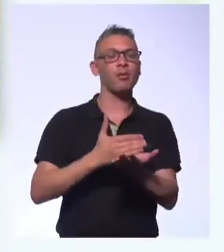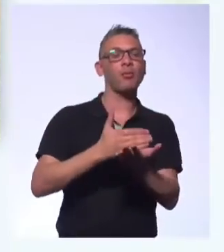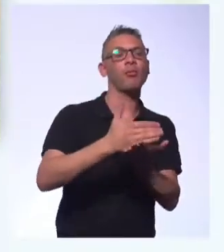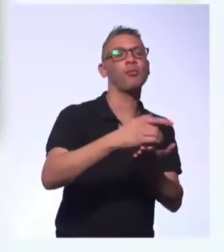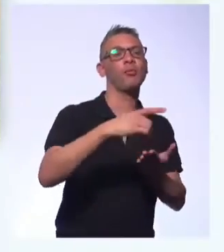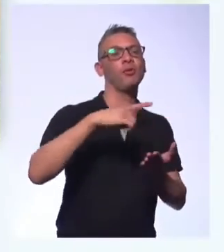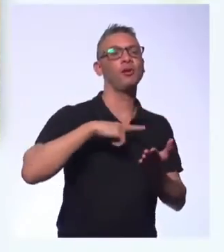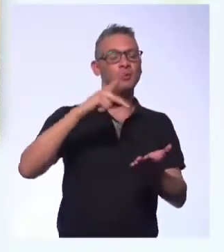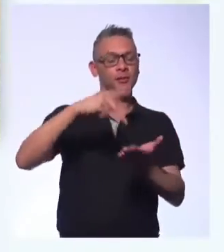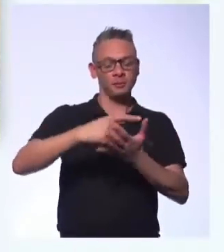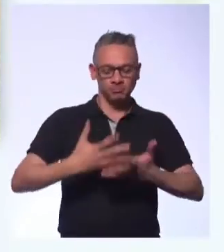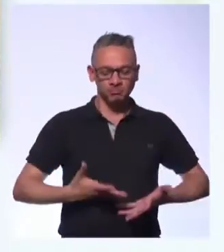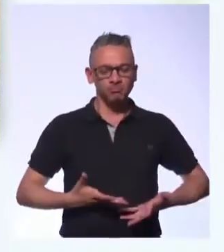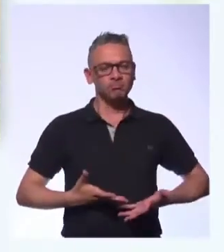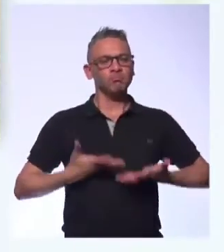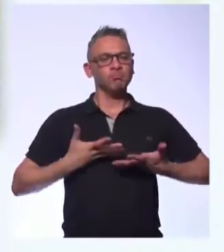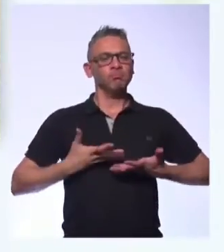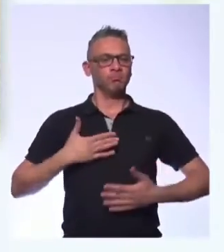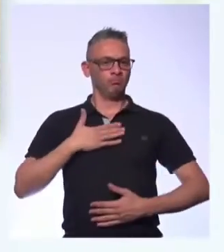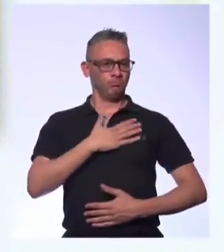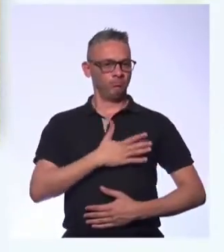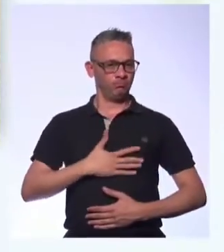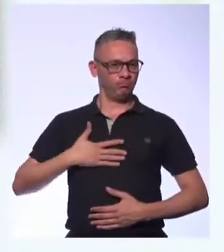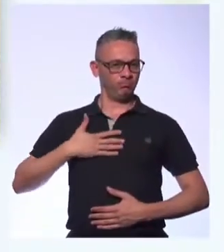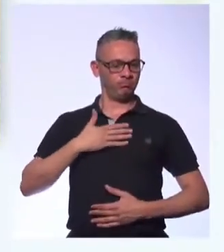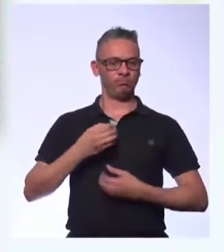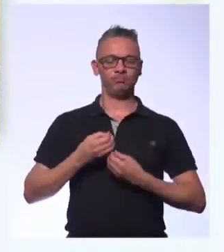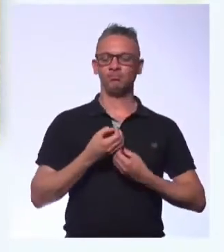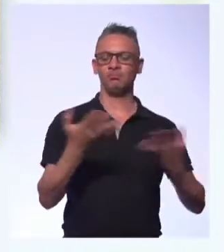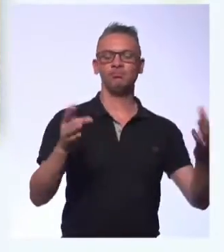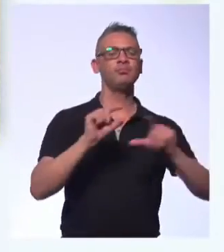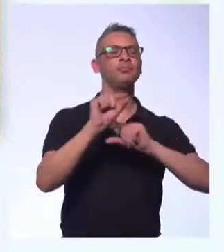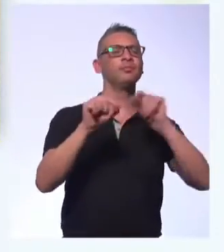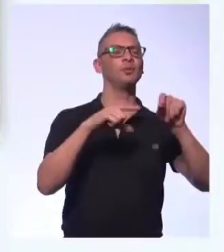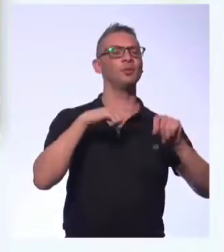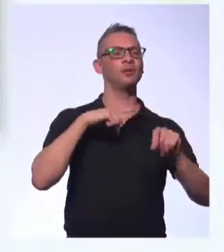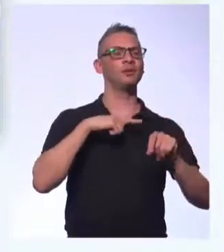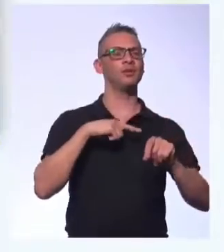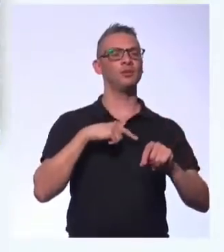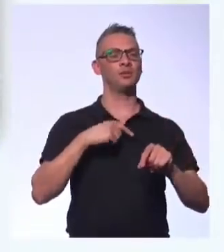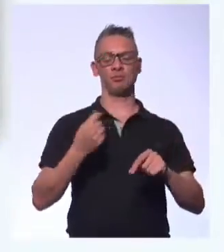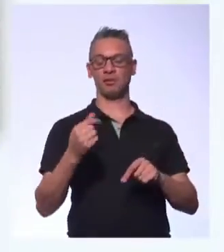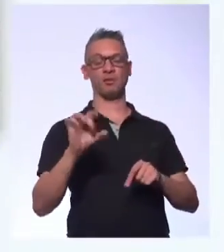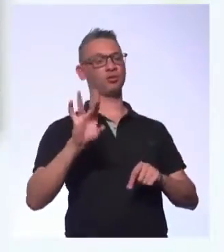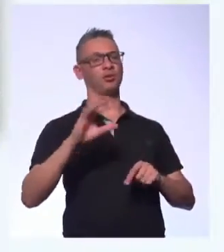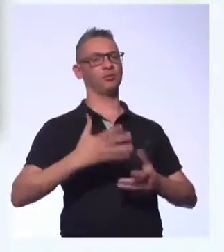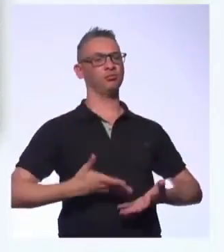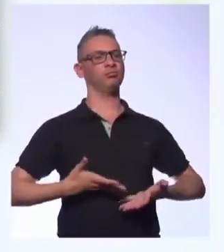que nos realizasse. E não necessariamente nos oferecesse apenas um aporte material.